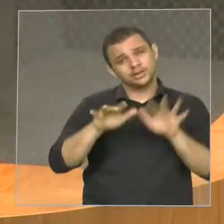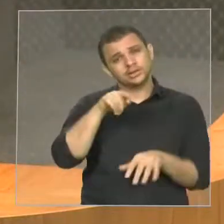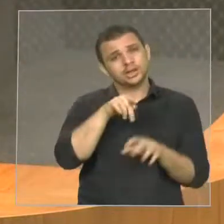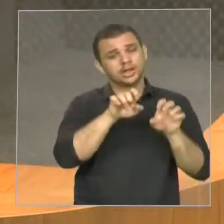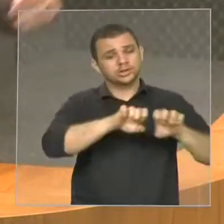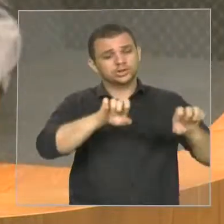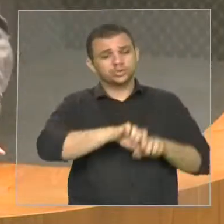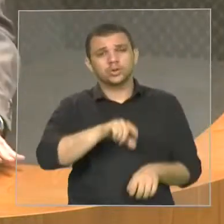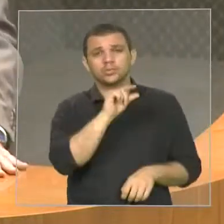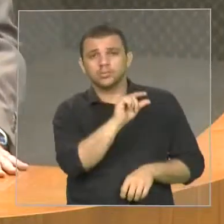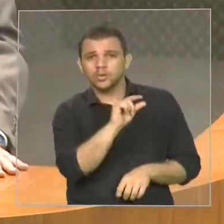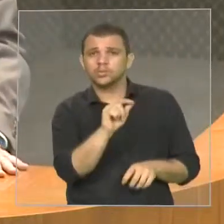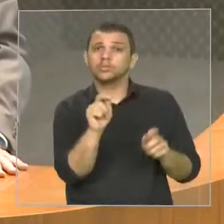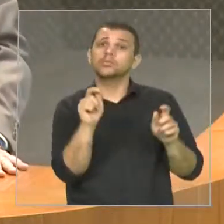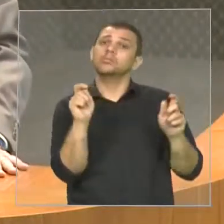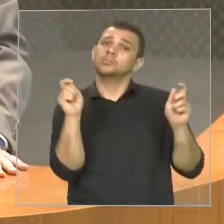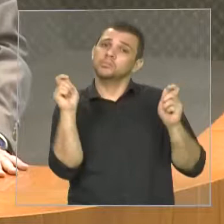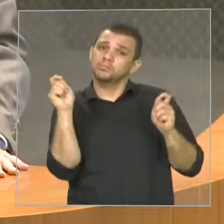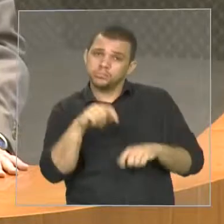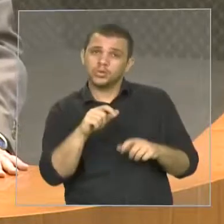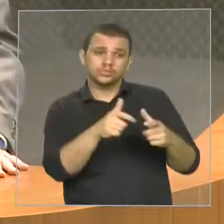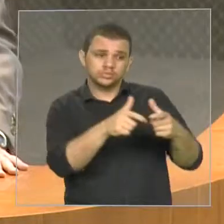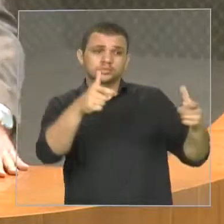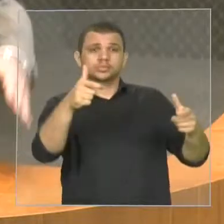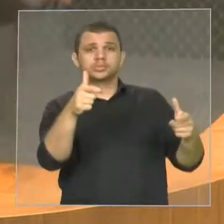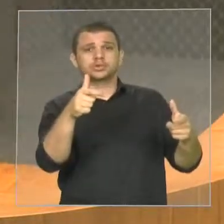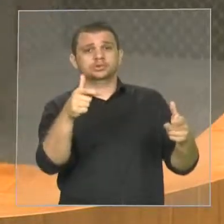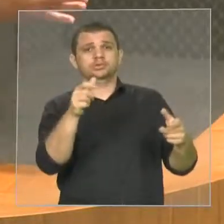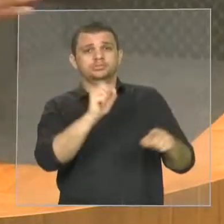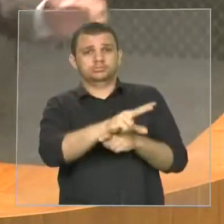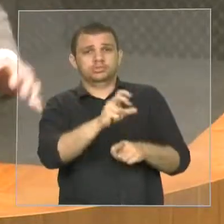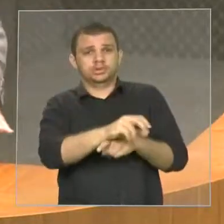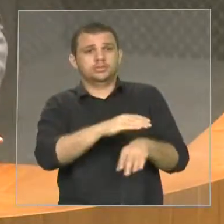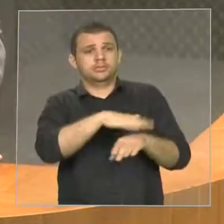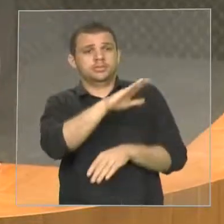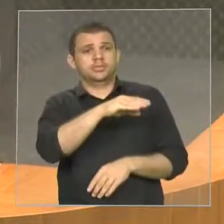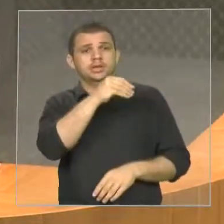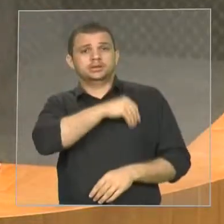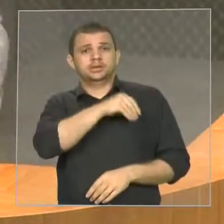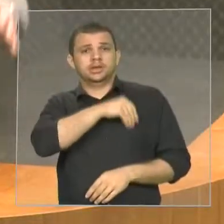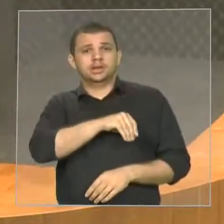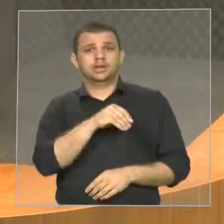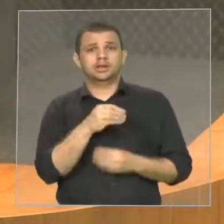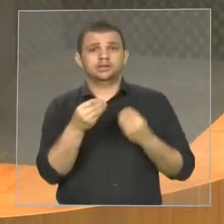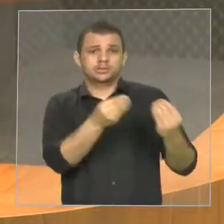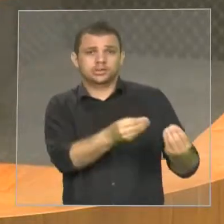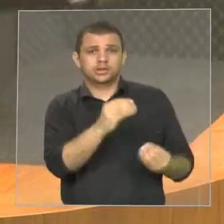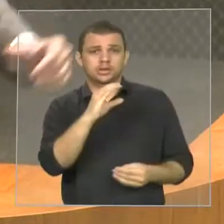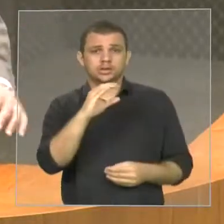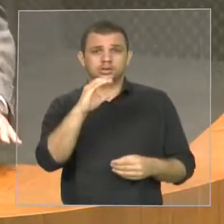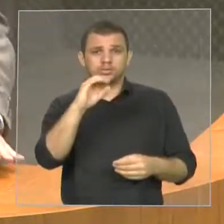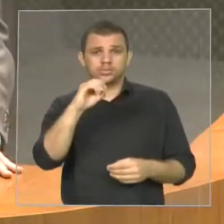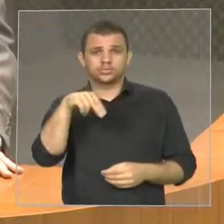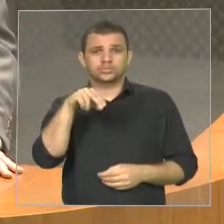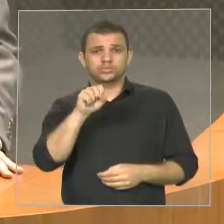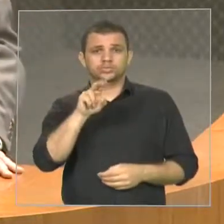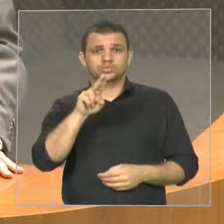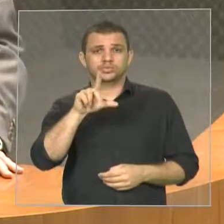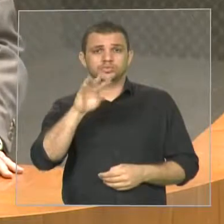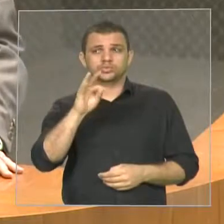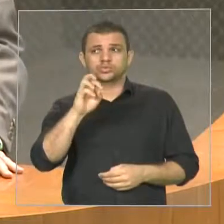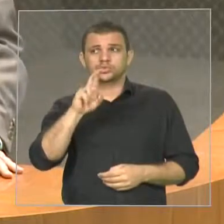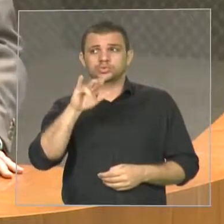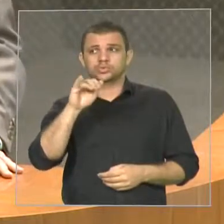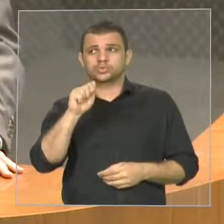remunerar melhor os profissionais que trabalham no FEPA, dar uma consultoria, contratar uma consultoria para dar a substância